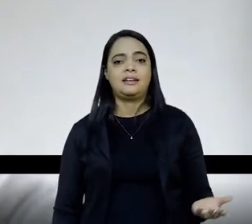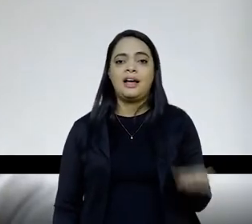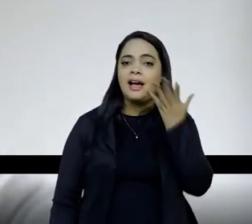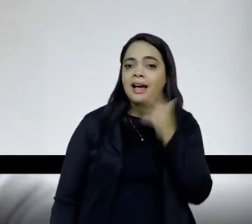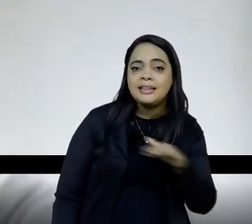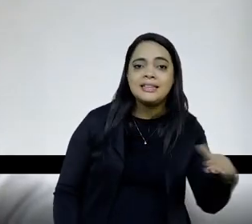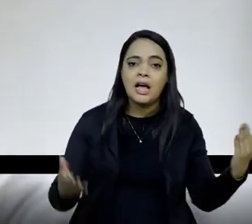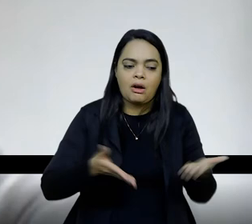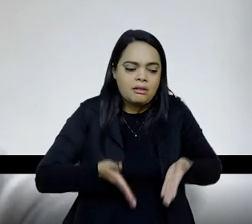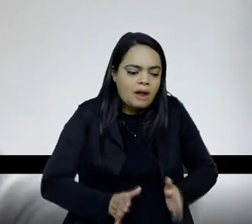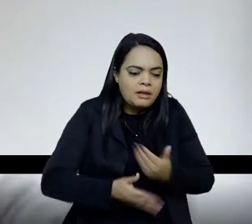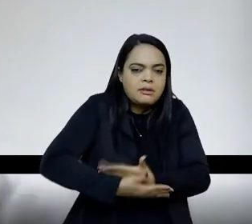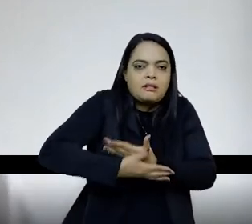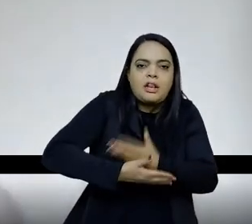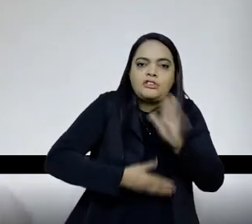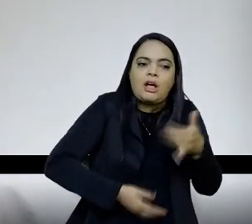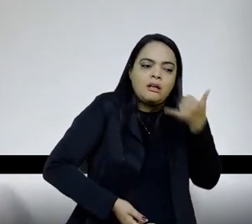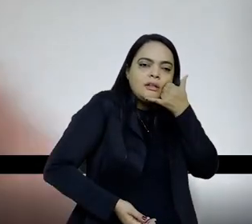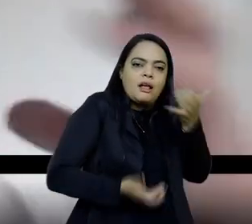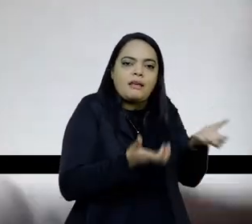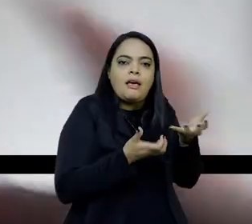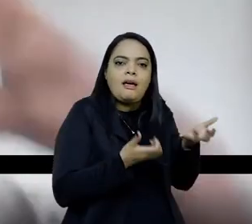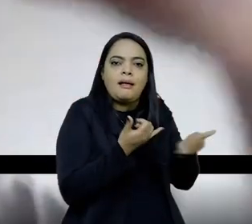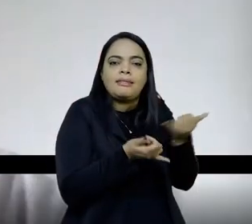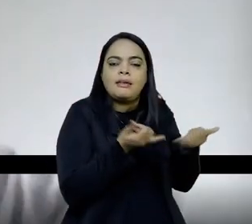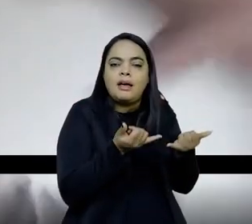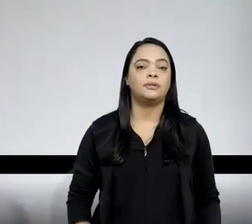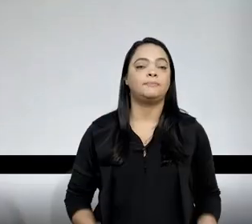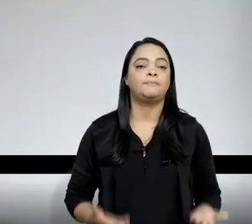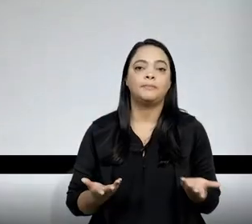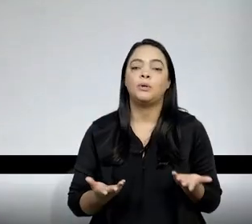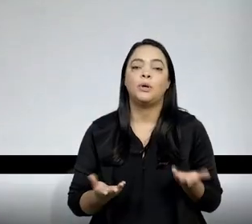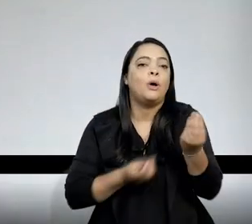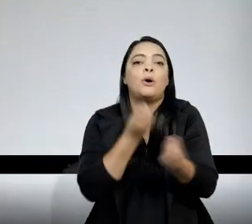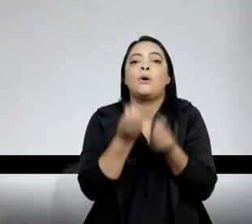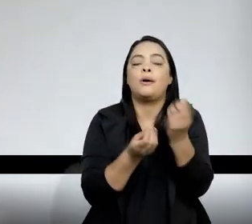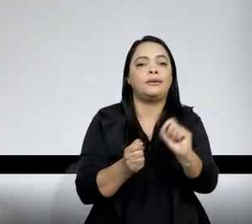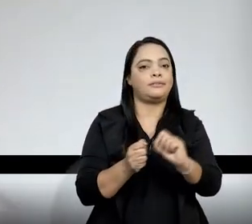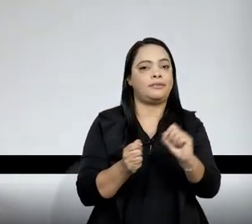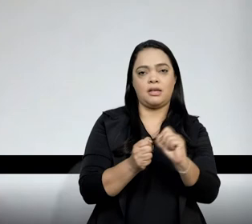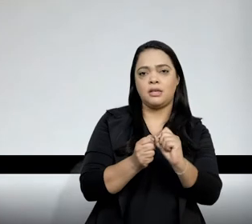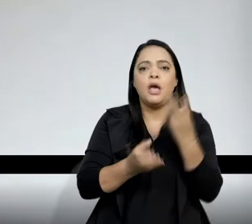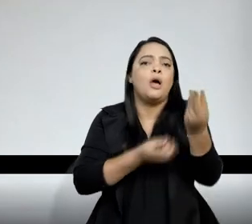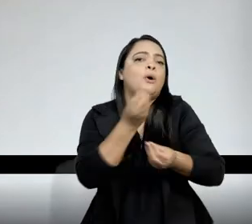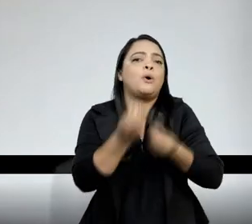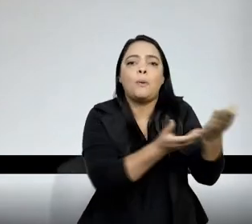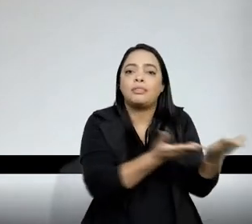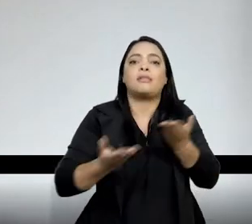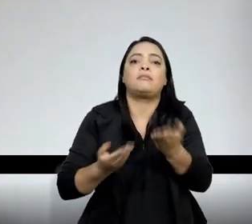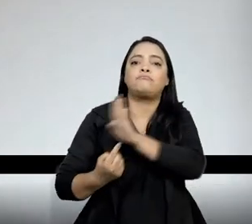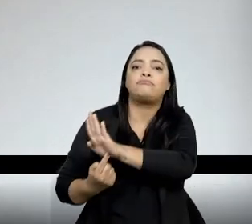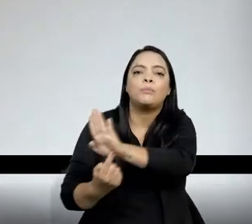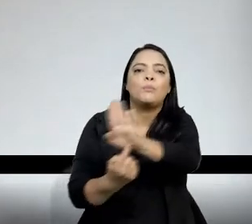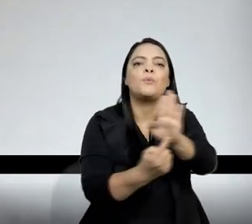com o celular na mão, né? As meninas, então, como fazer, como trazer isso, pegar uma, um pado da